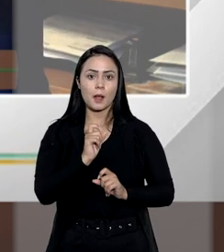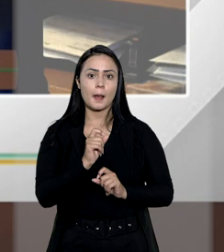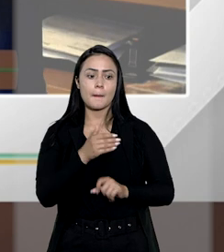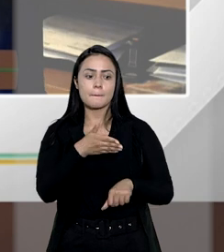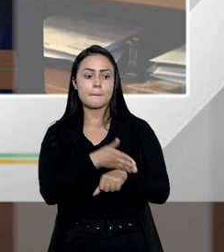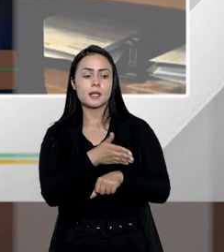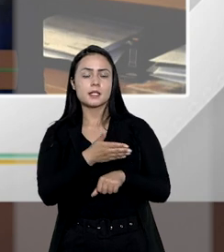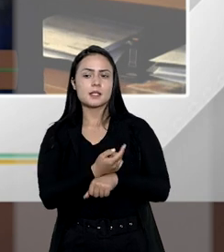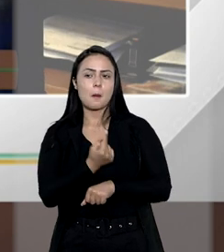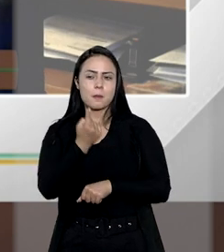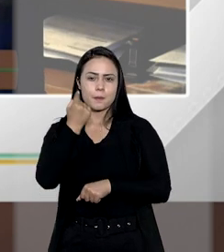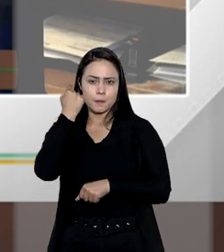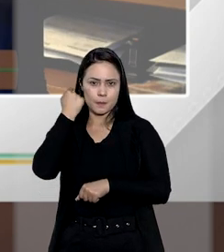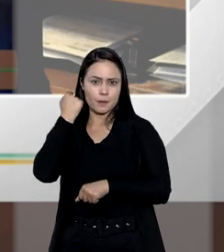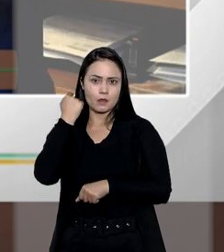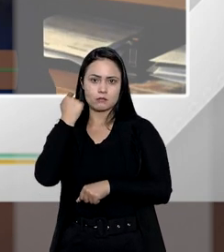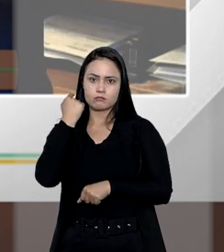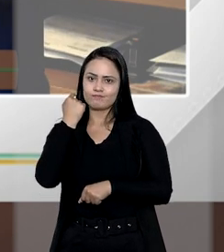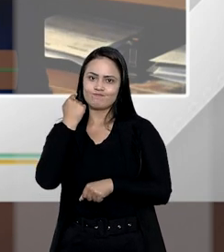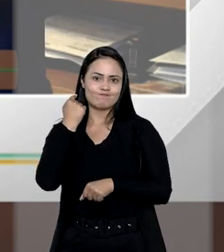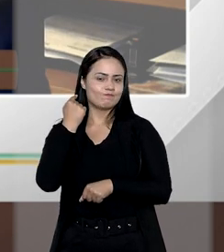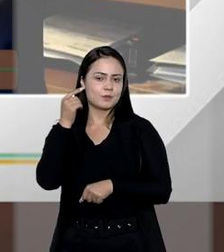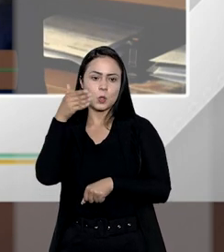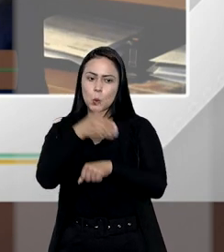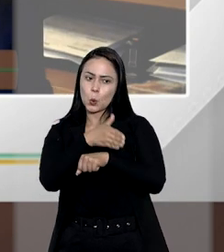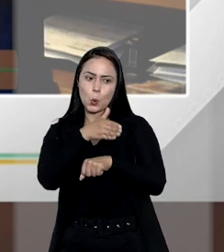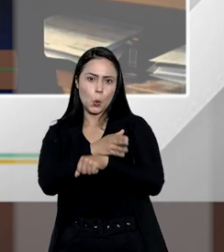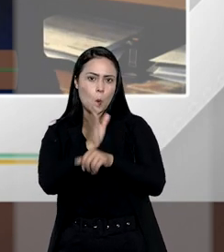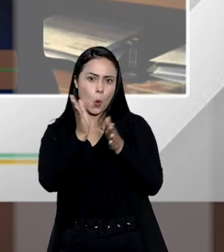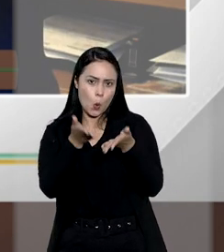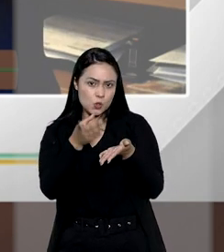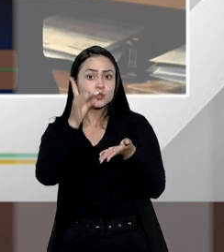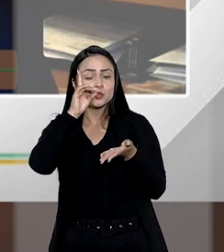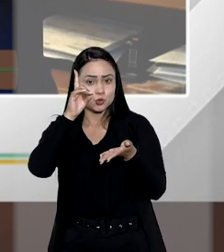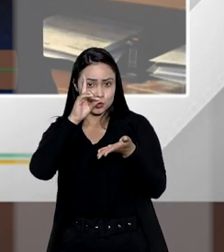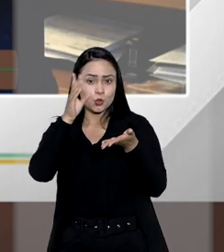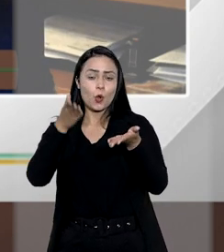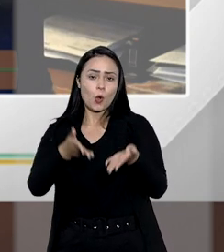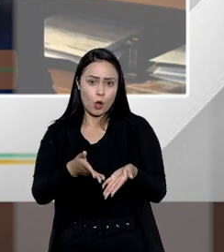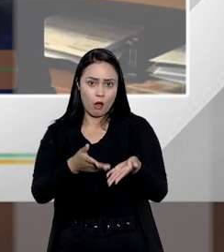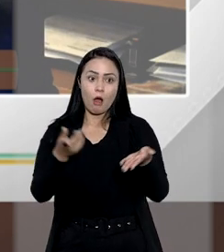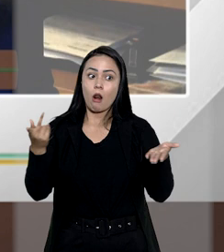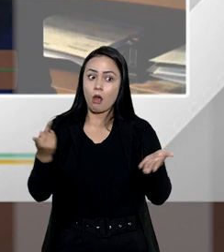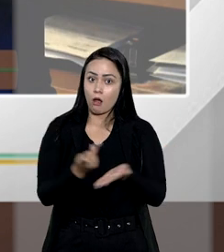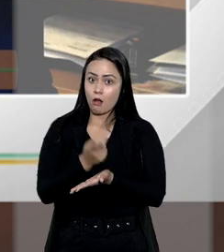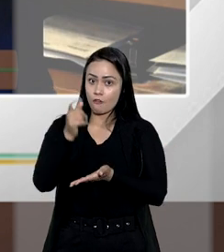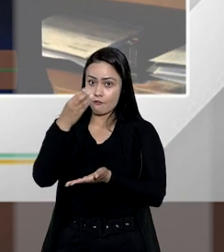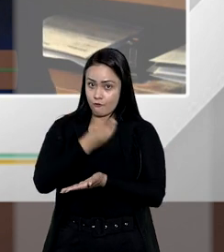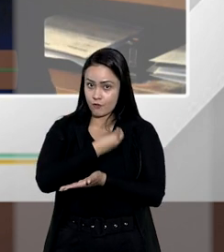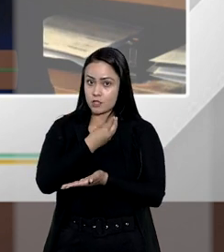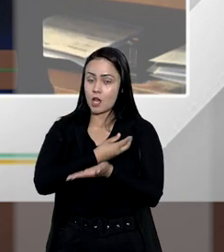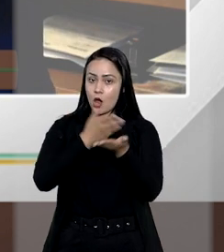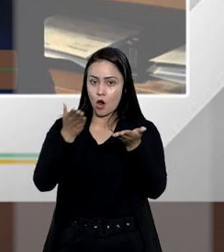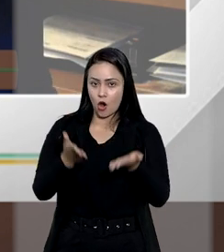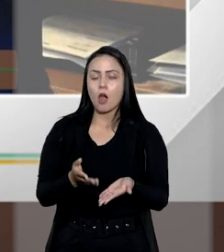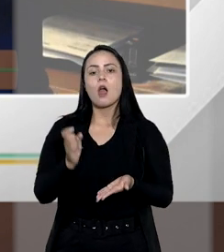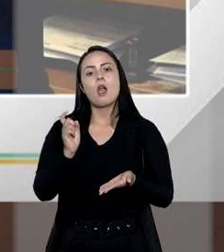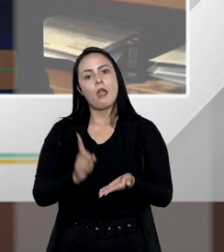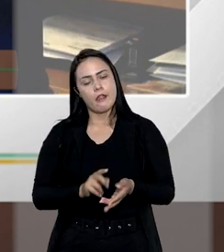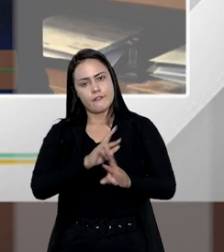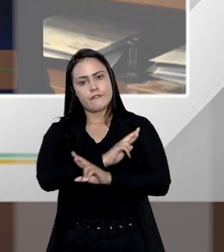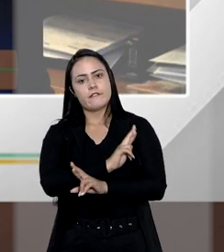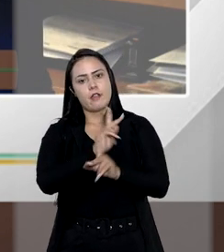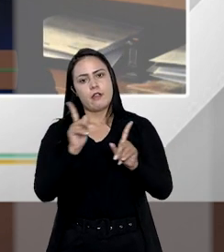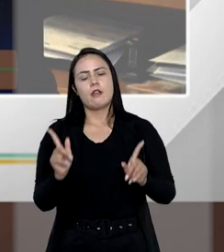pertence a um passado que já não mais se coaduna com os dias atuais. A realidade que nós vivemos hoje é